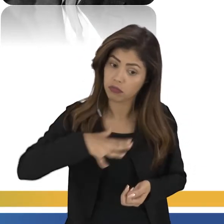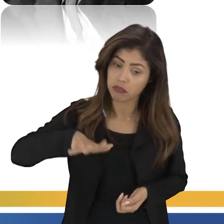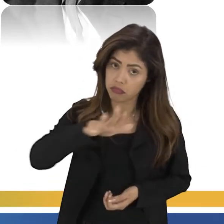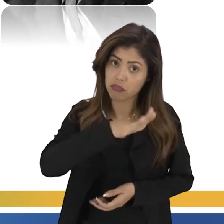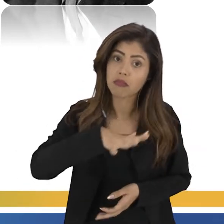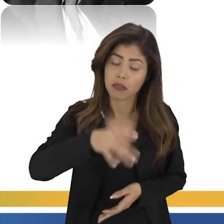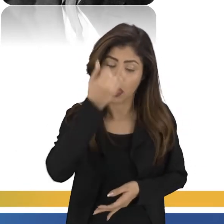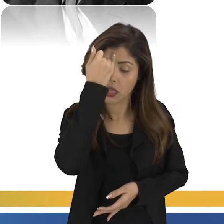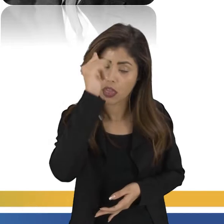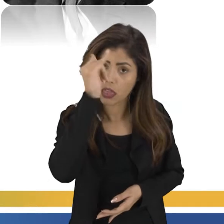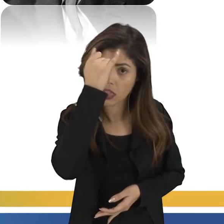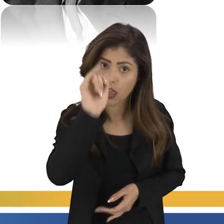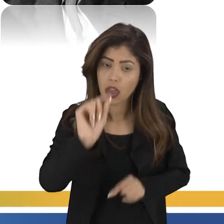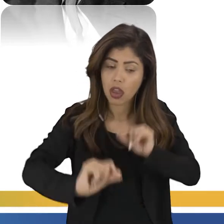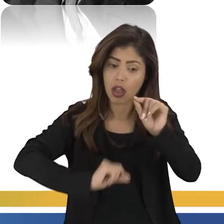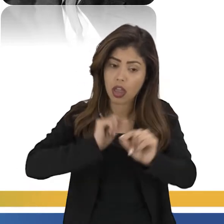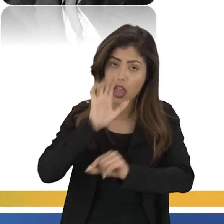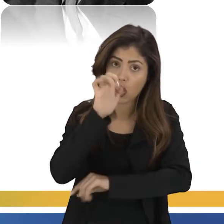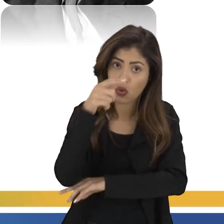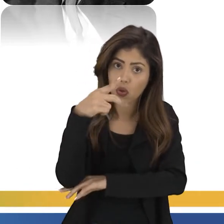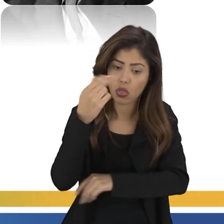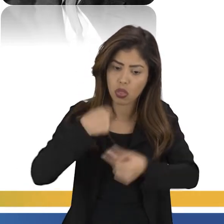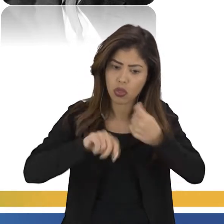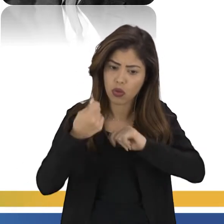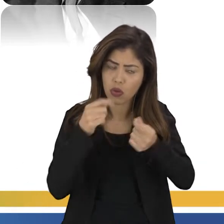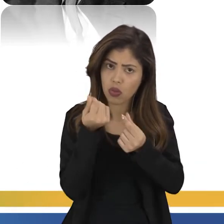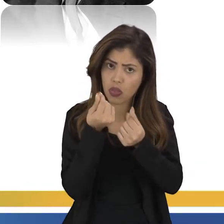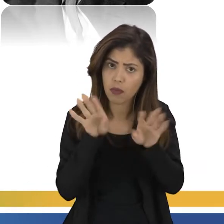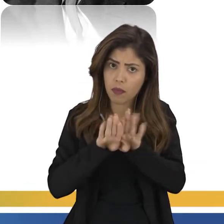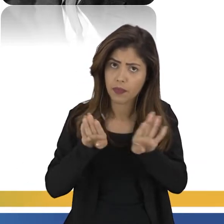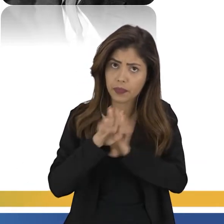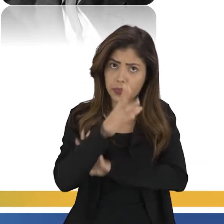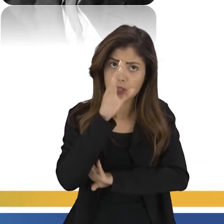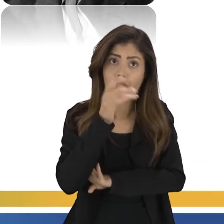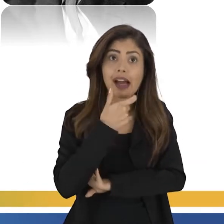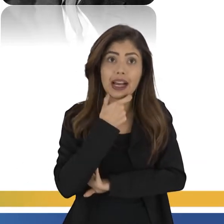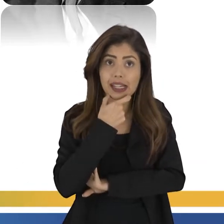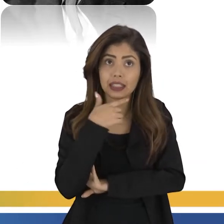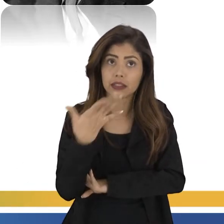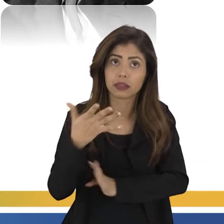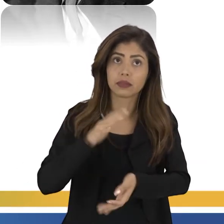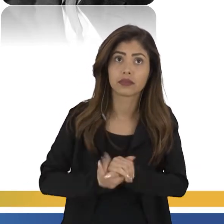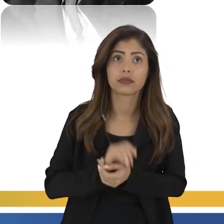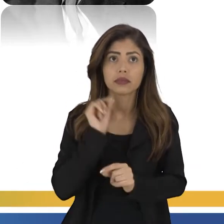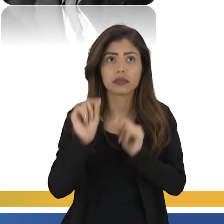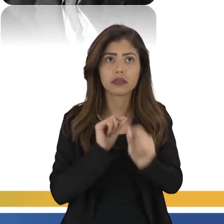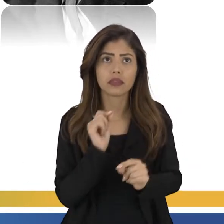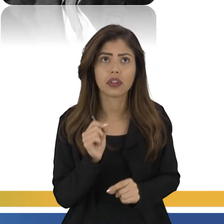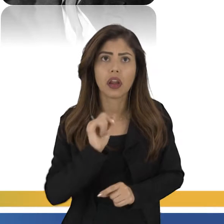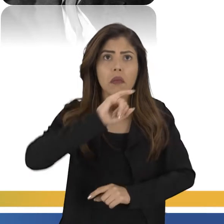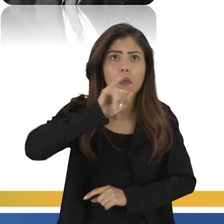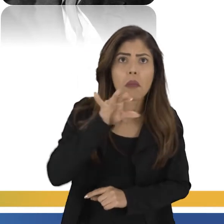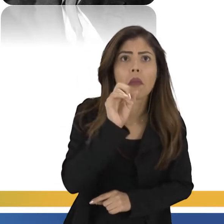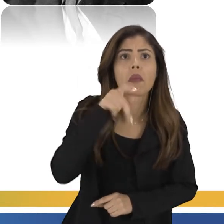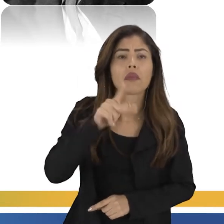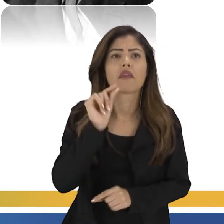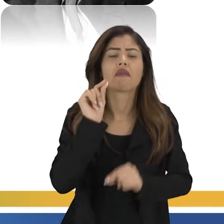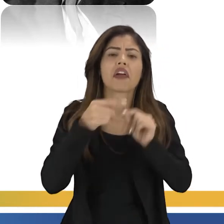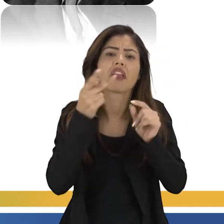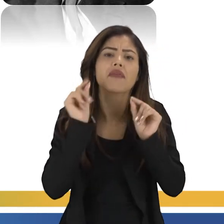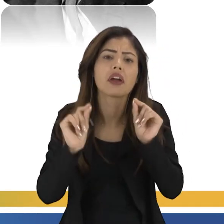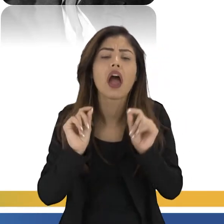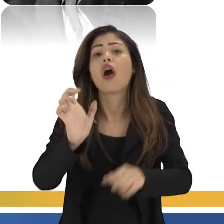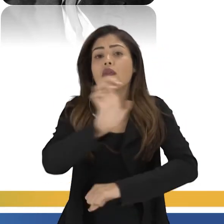inspirado nas ideias do economista inglês, John Maynard Keynes, né? O que esse John, ele dizia? Que